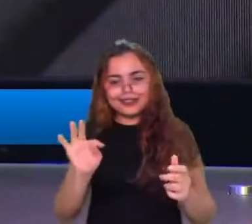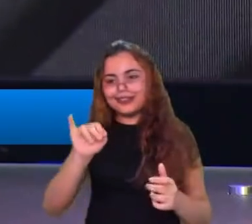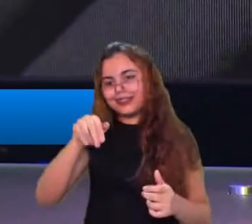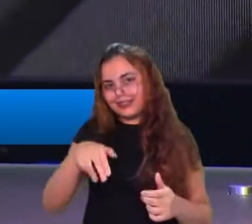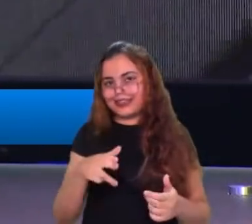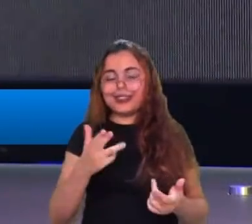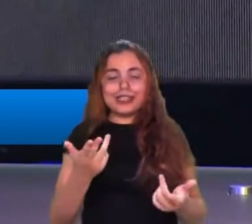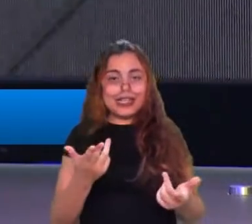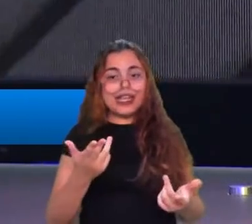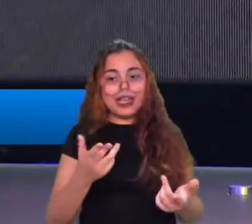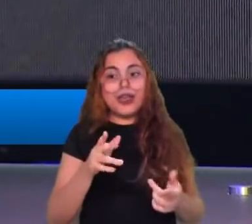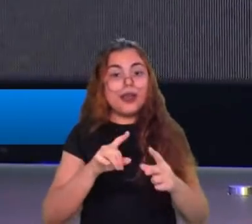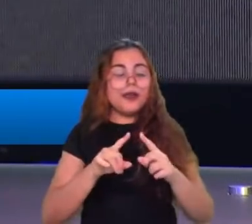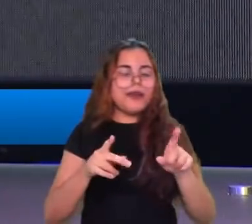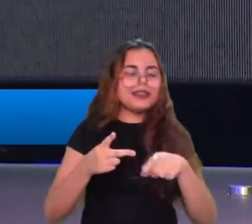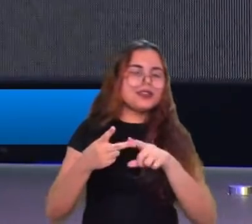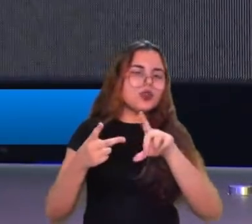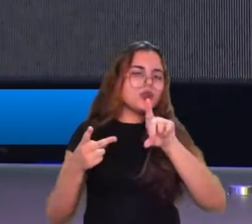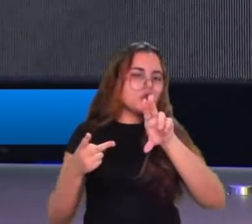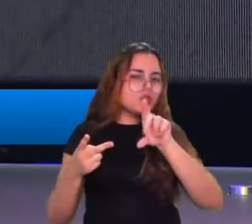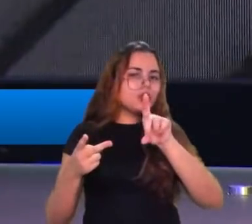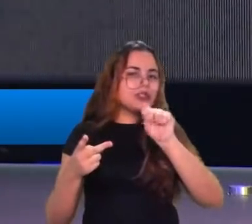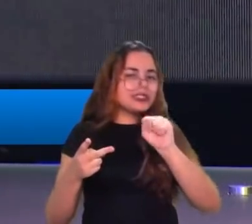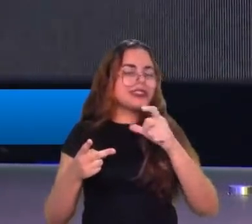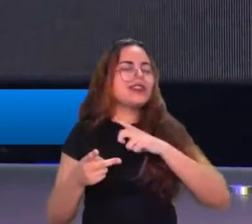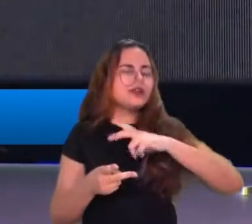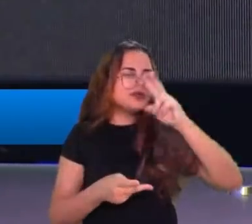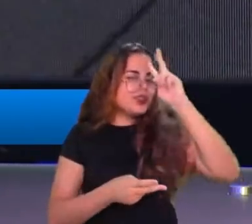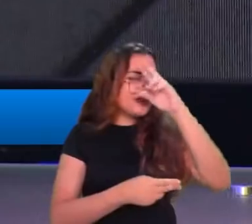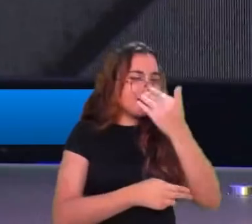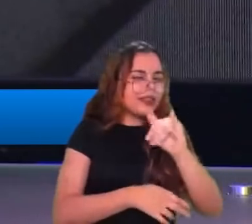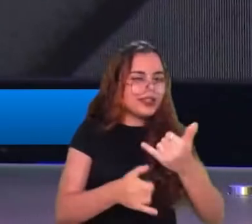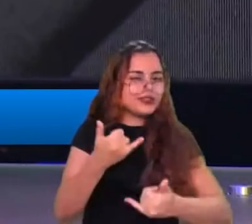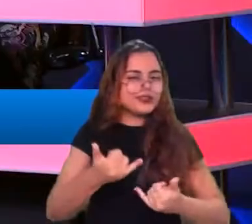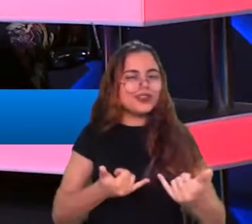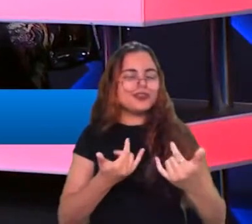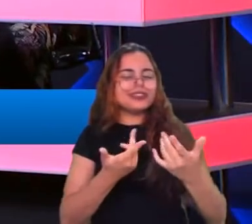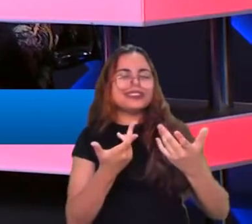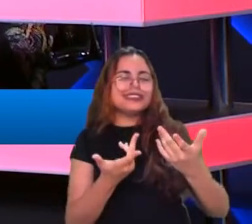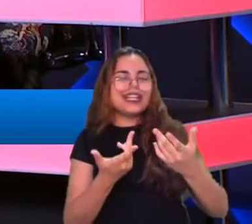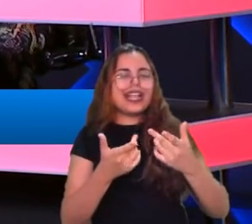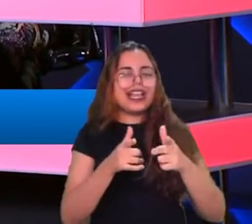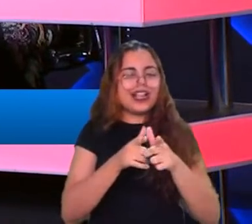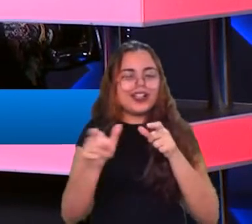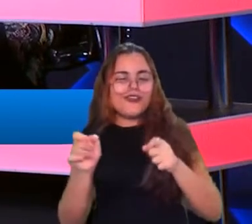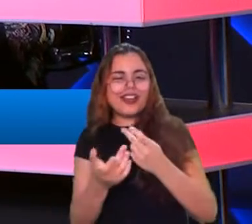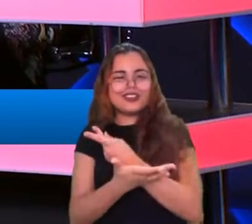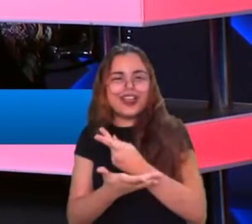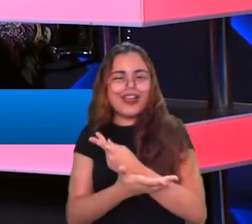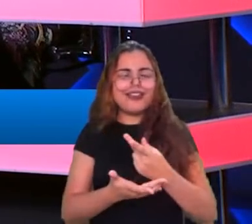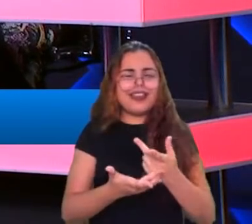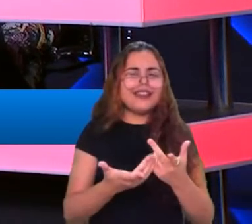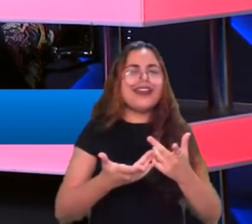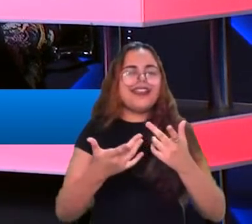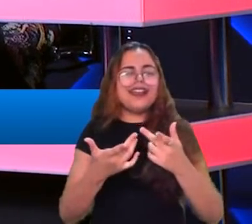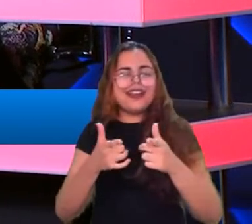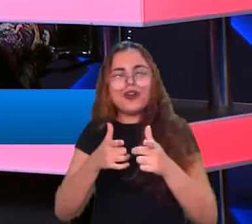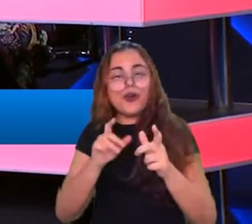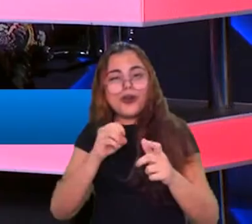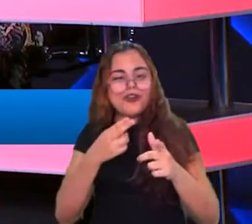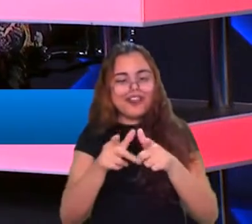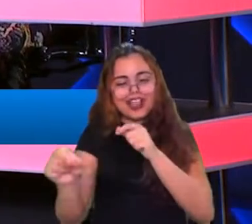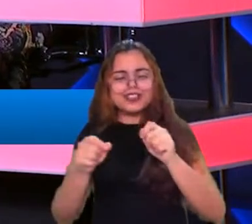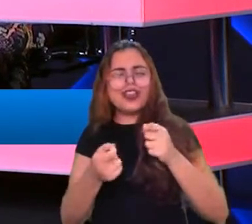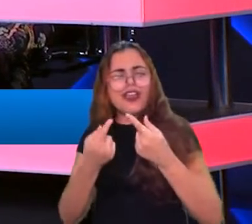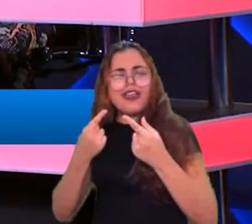o Dudes ele tem um histórico ali no mid-game ele apronta é, ele apronta ele gosta de dar um flash assim e falar fighta, fighta, fighta é emoção, pô acontece o